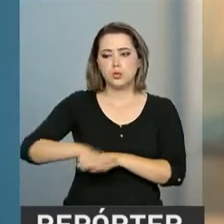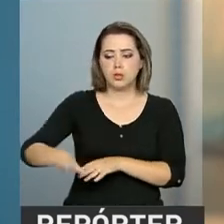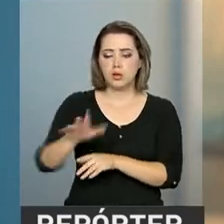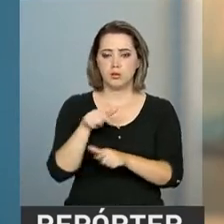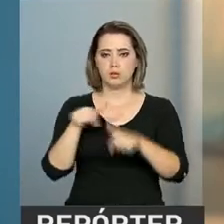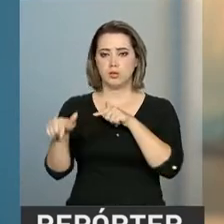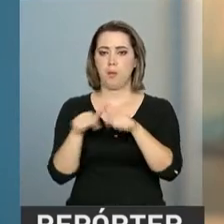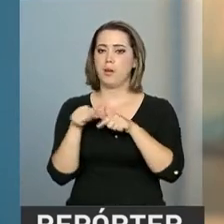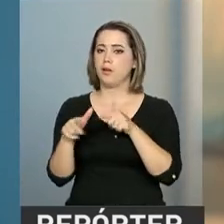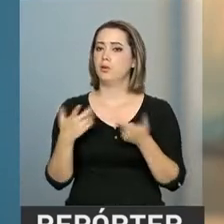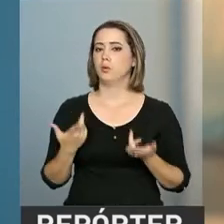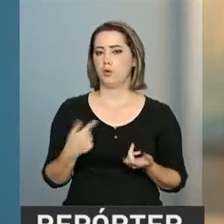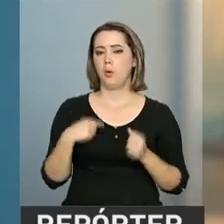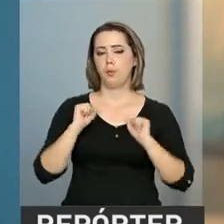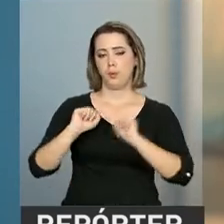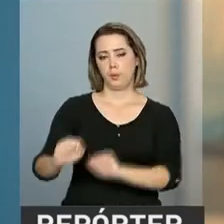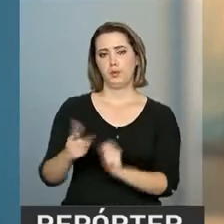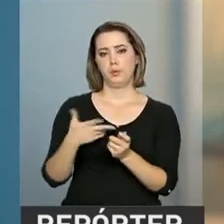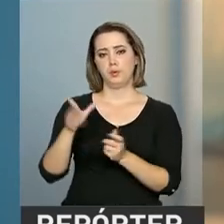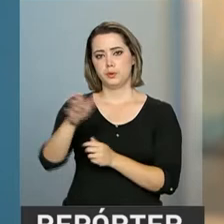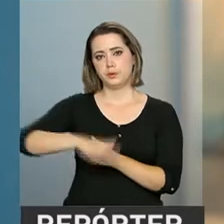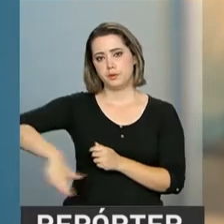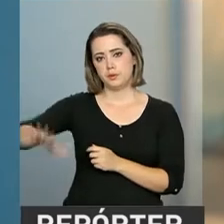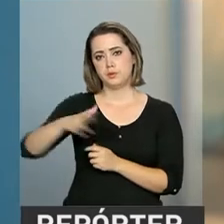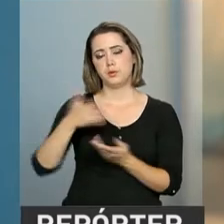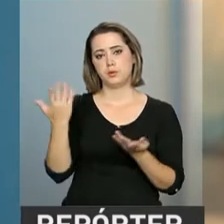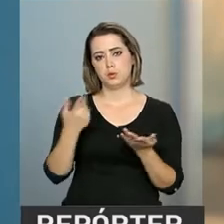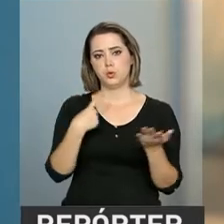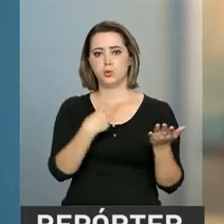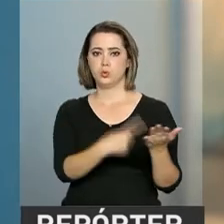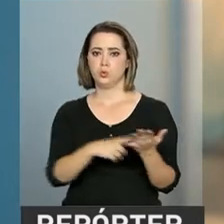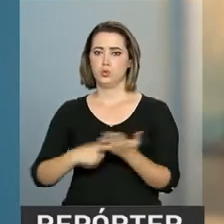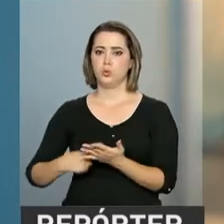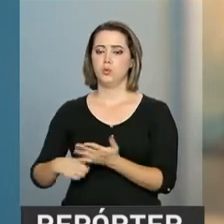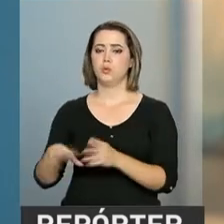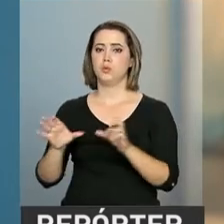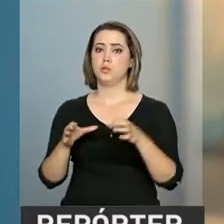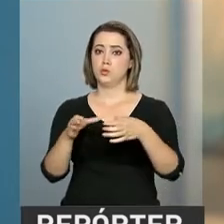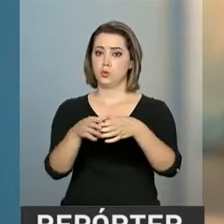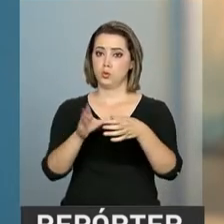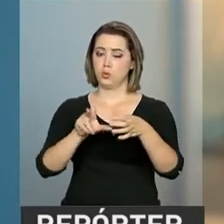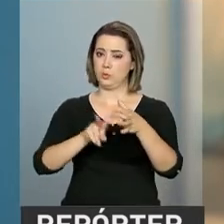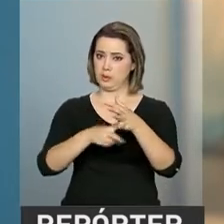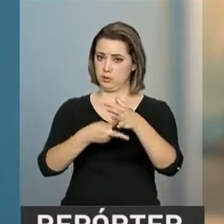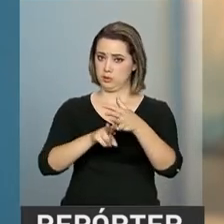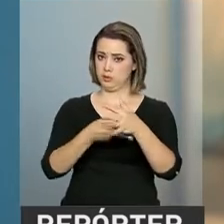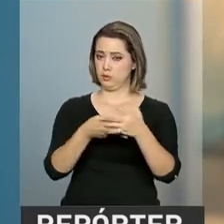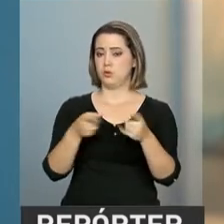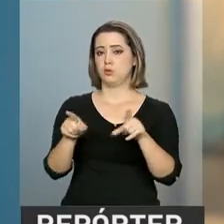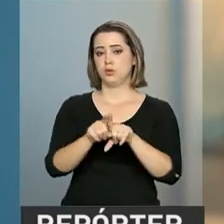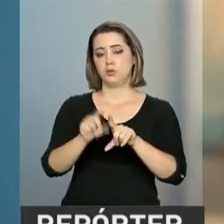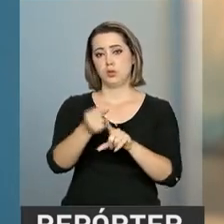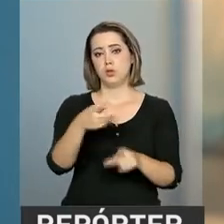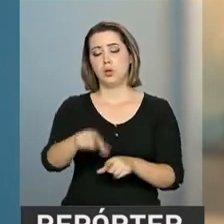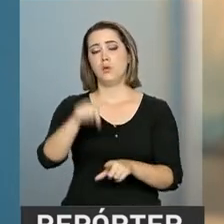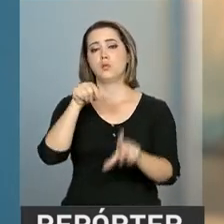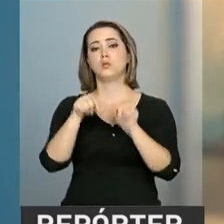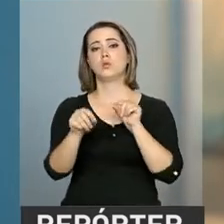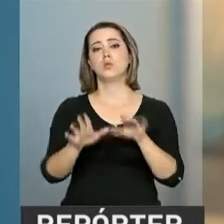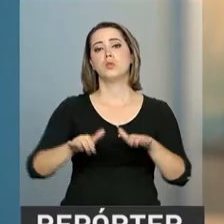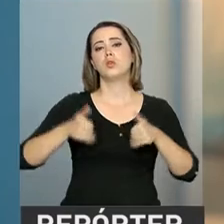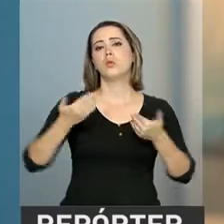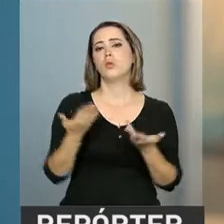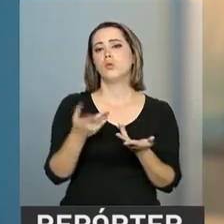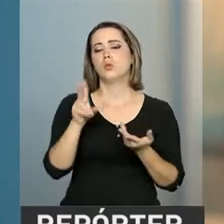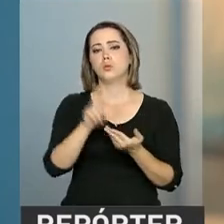permite ao trabalhador, através das convenções coletivas, escolher a forma mais vantajosa para